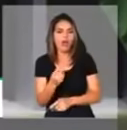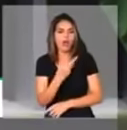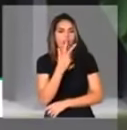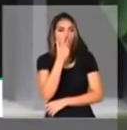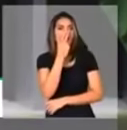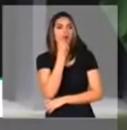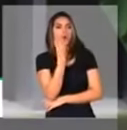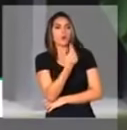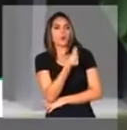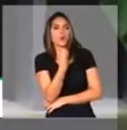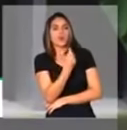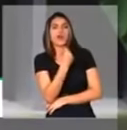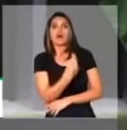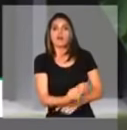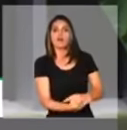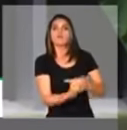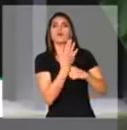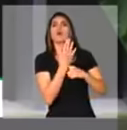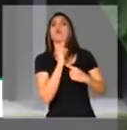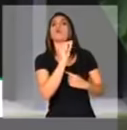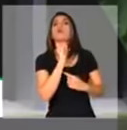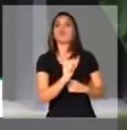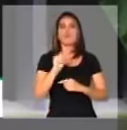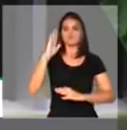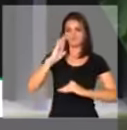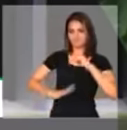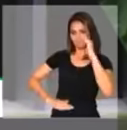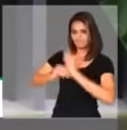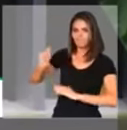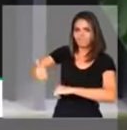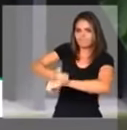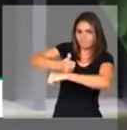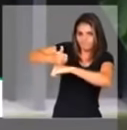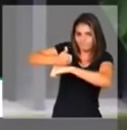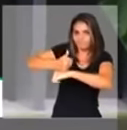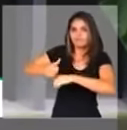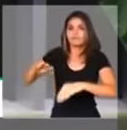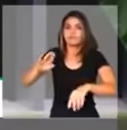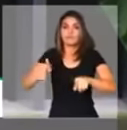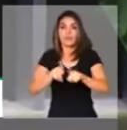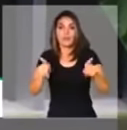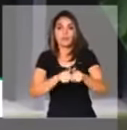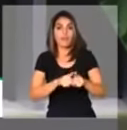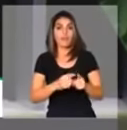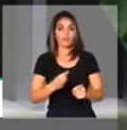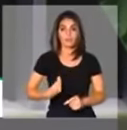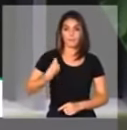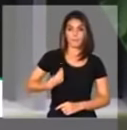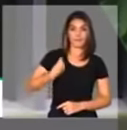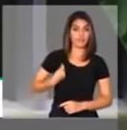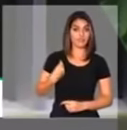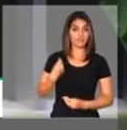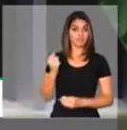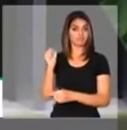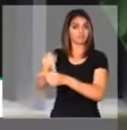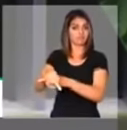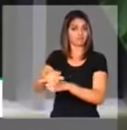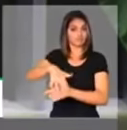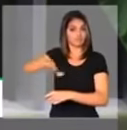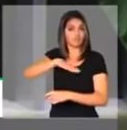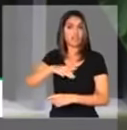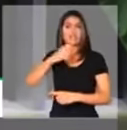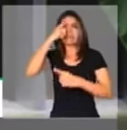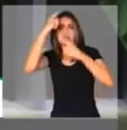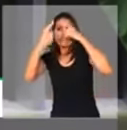gente tem que se preocupar igualmente com as habilidades técnicas, mas também com as habilidades para a vida. Hoje, ser